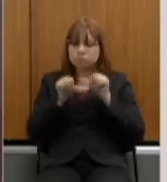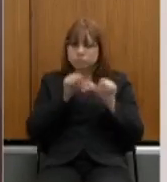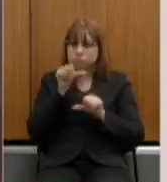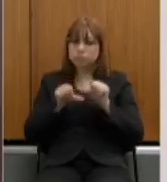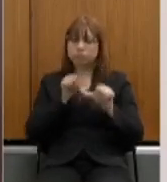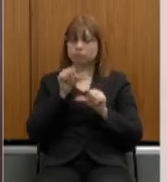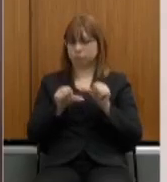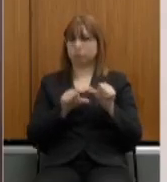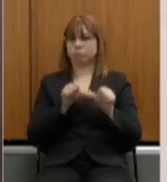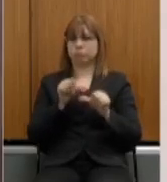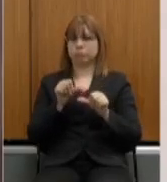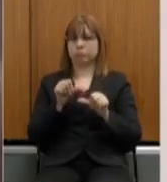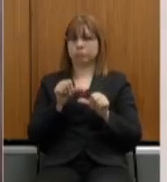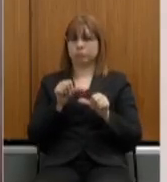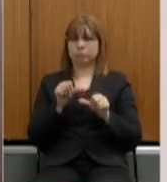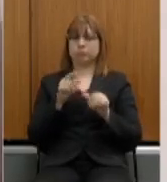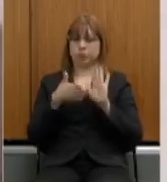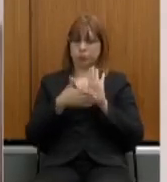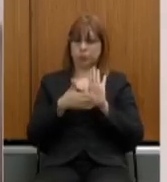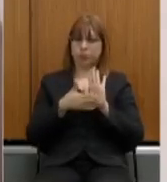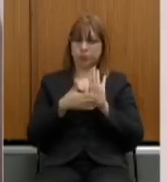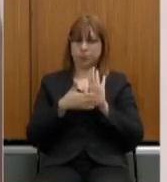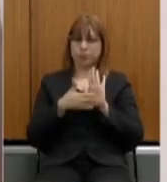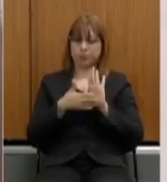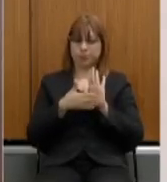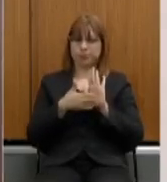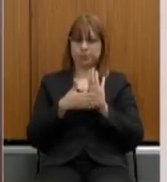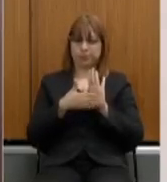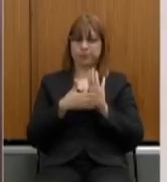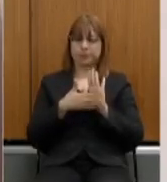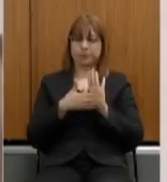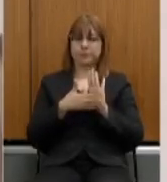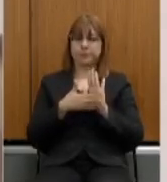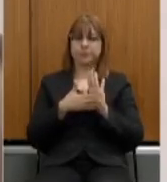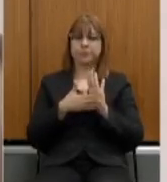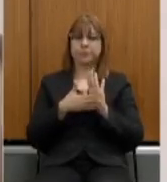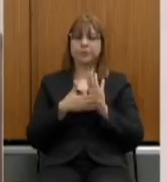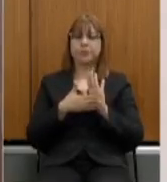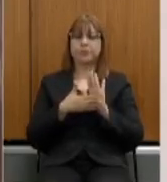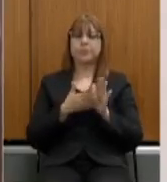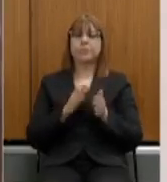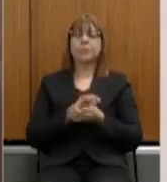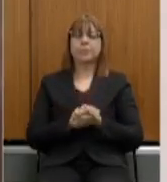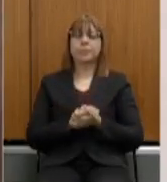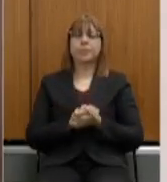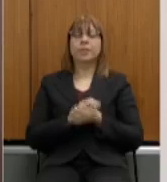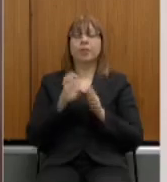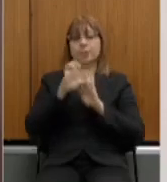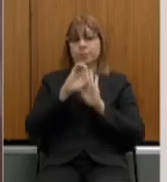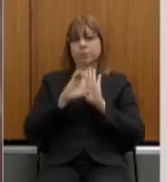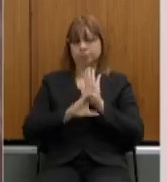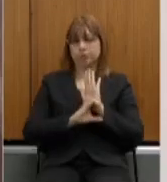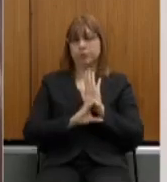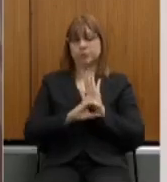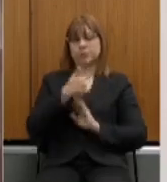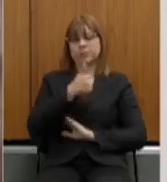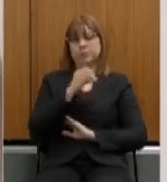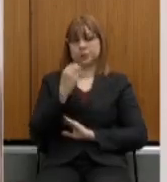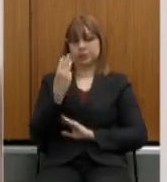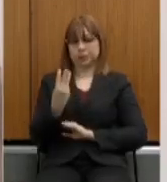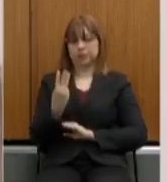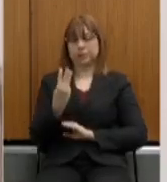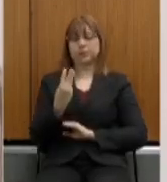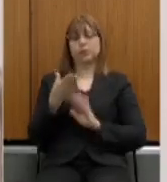da proposta de emenda constitucional, que virou emenda constitucional 103. A